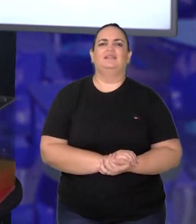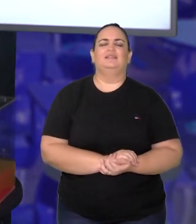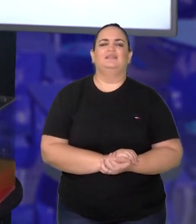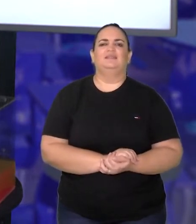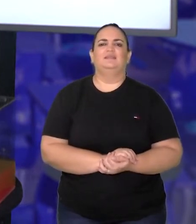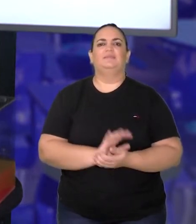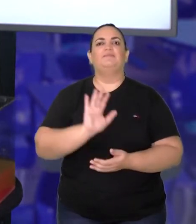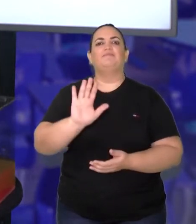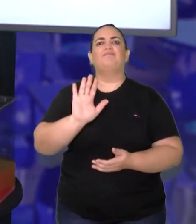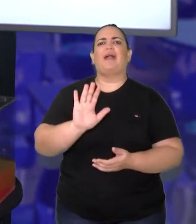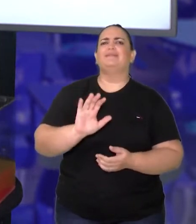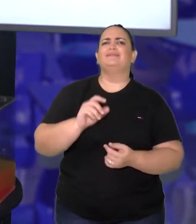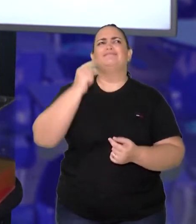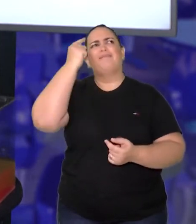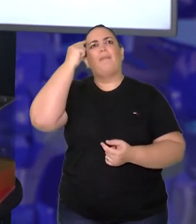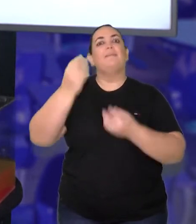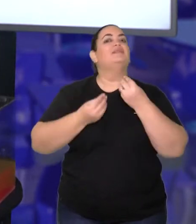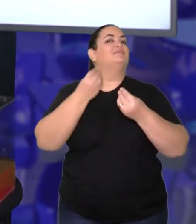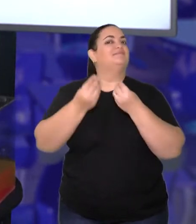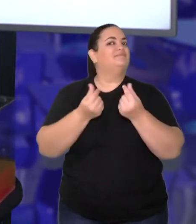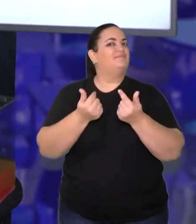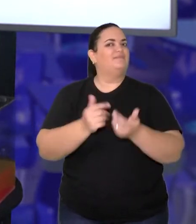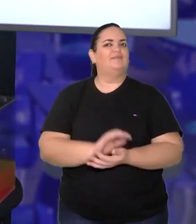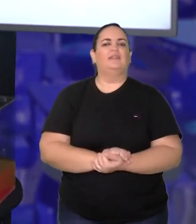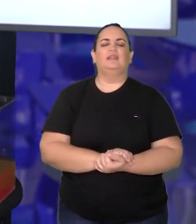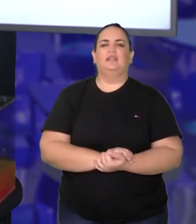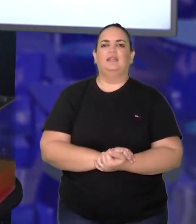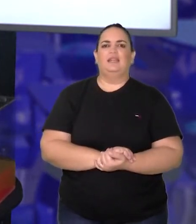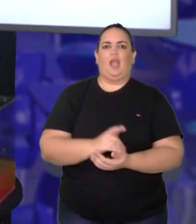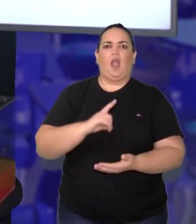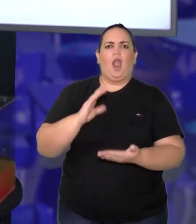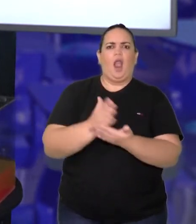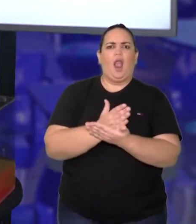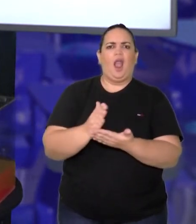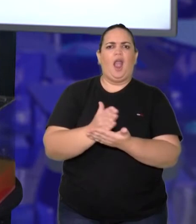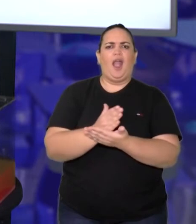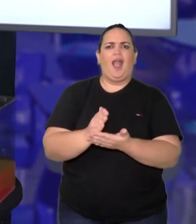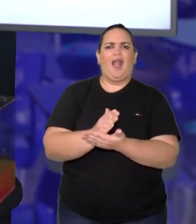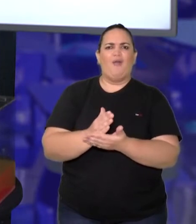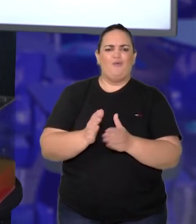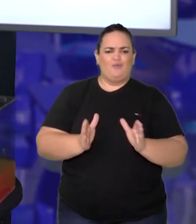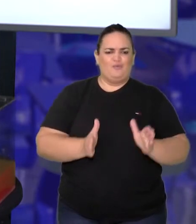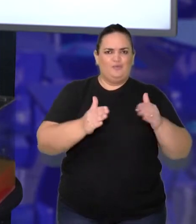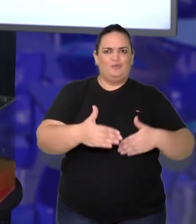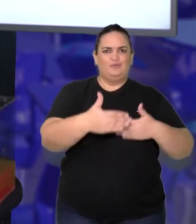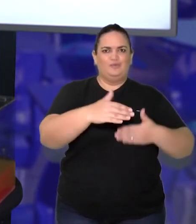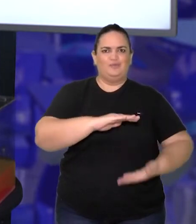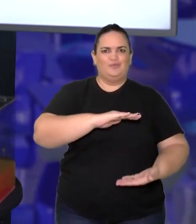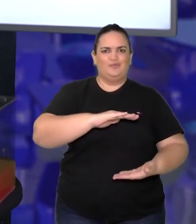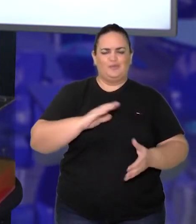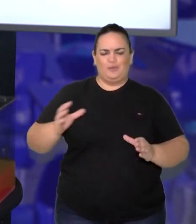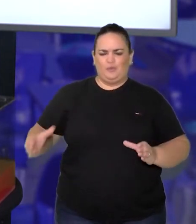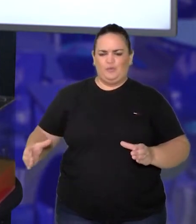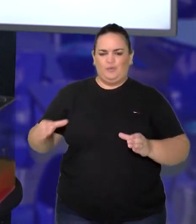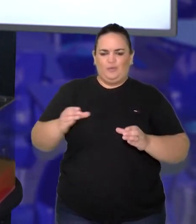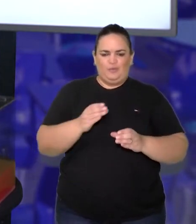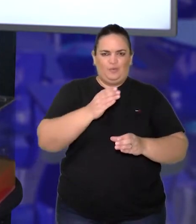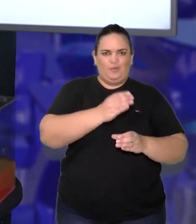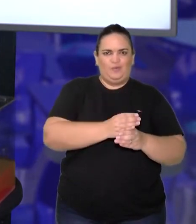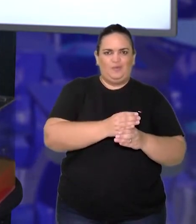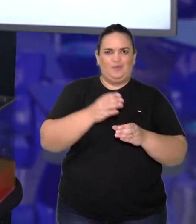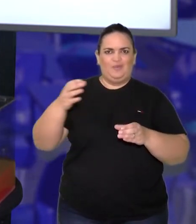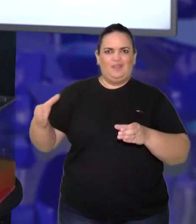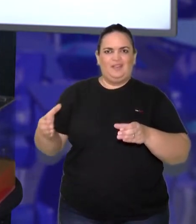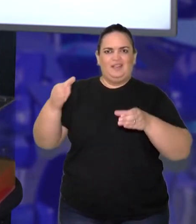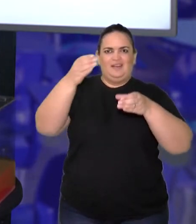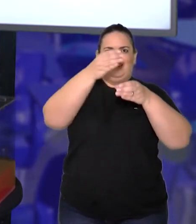Mas, a ideia seria o seguinte. Temos ali alguns cubinhos empilhados, tá? Como é que a gente faria o empilhamento